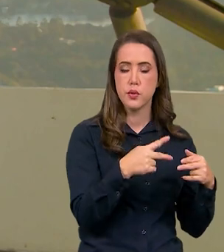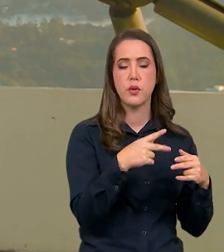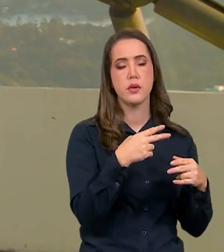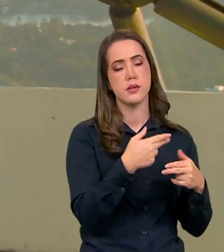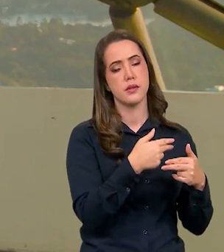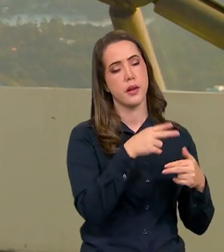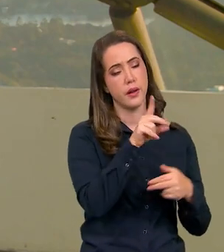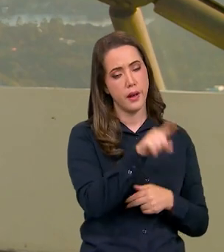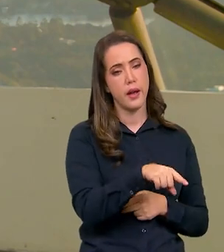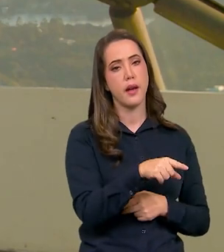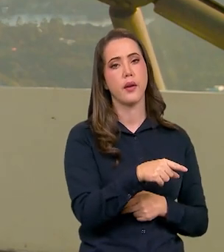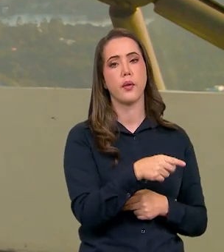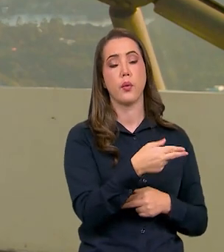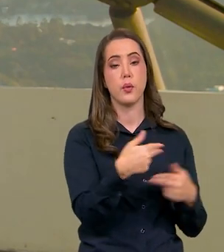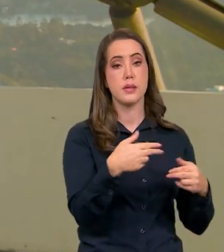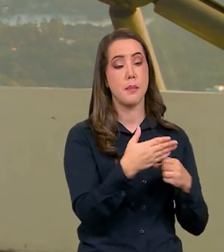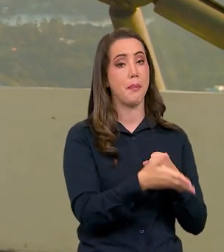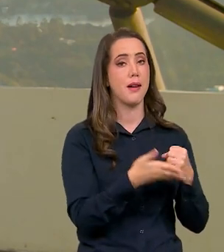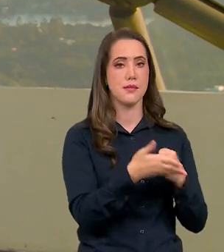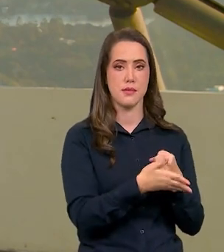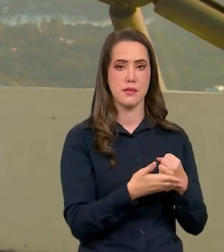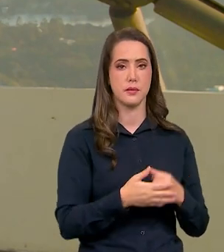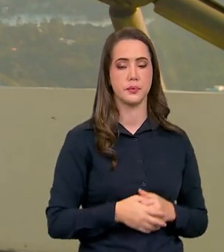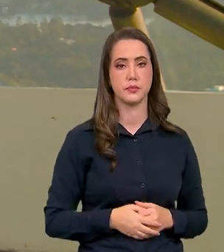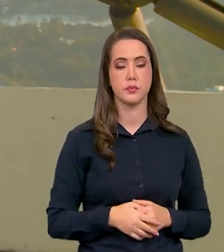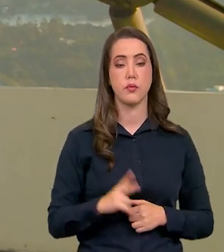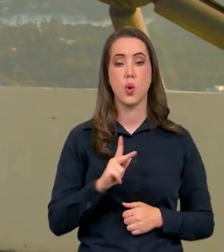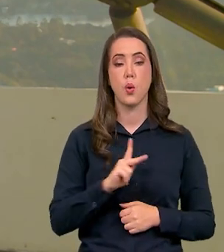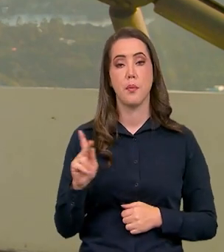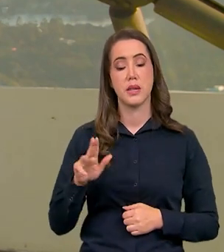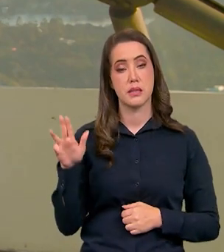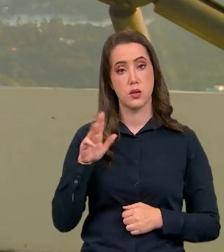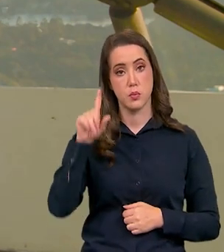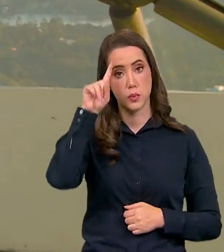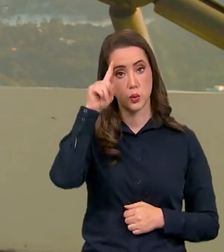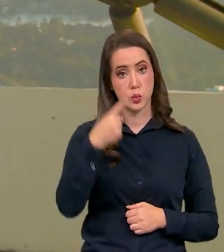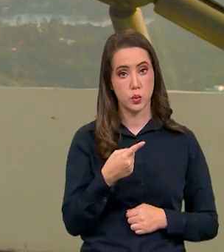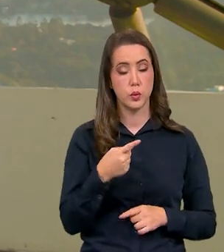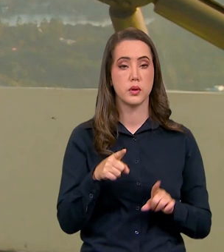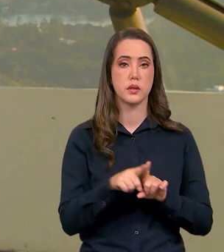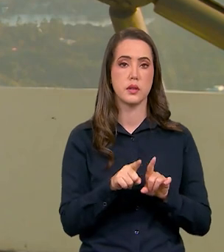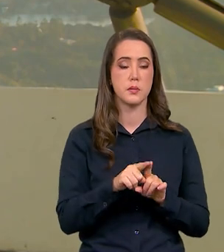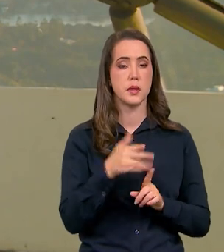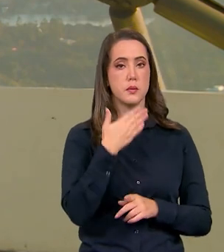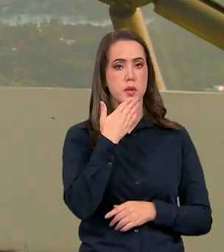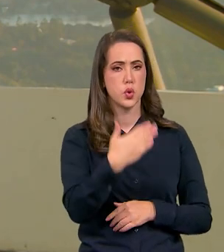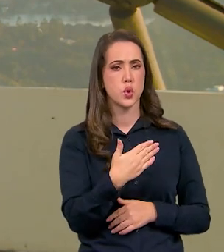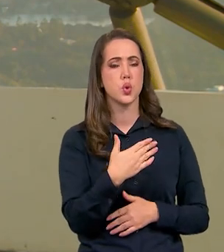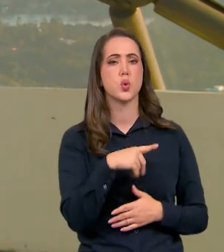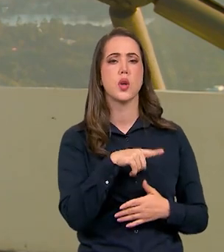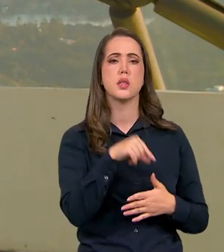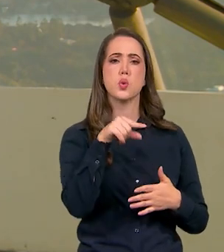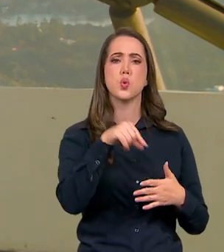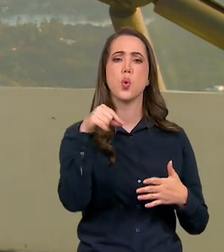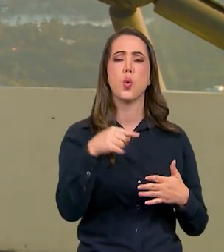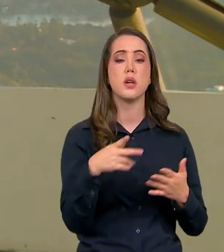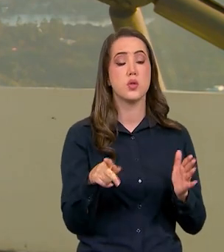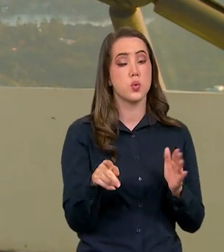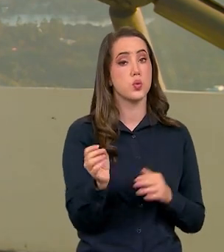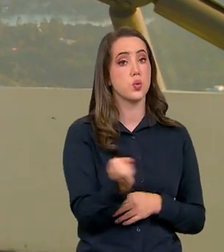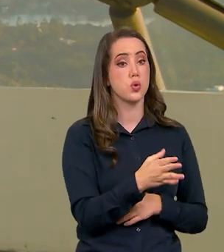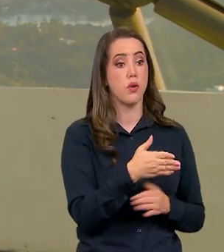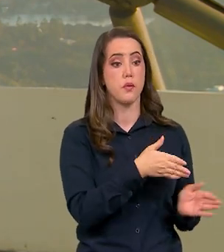forma e o presidente Lula tem determinado inclusive incluiu dentro das prioridades digamos desse novo